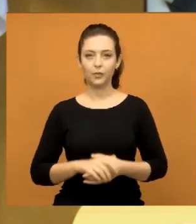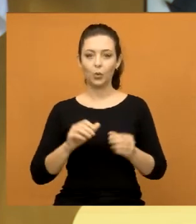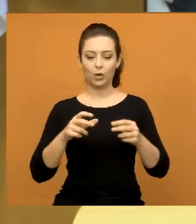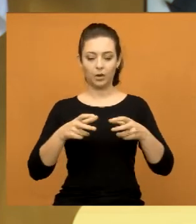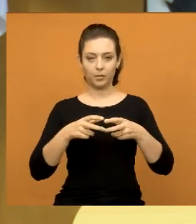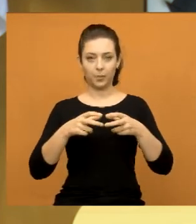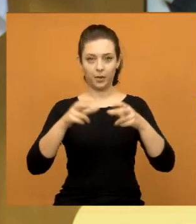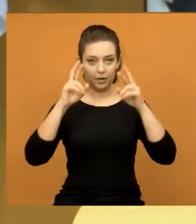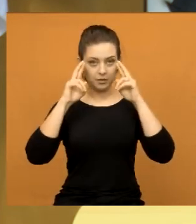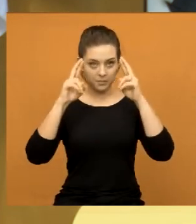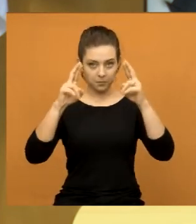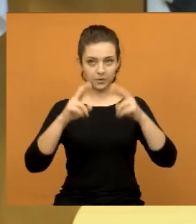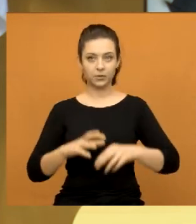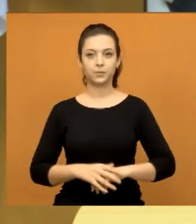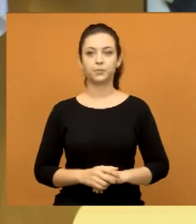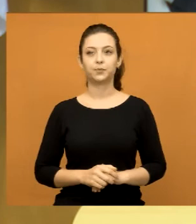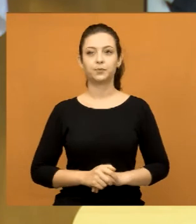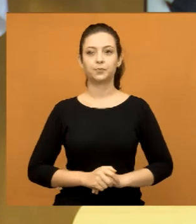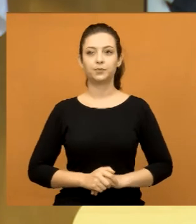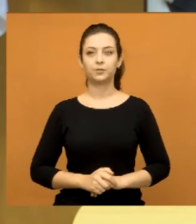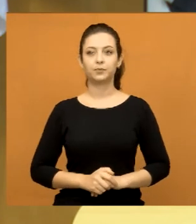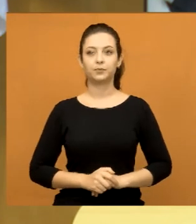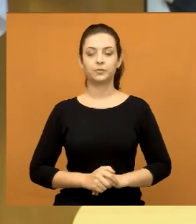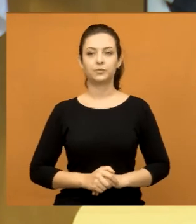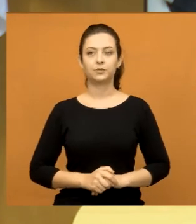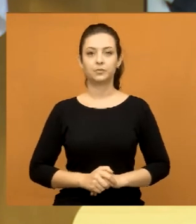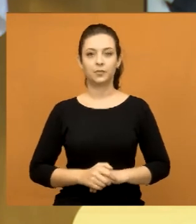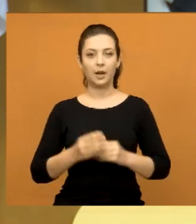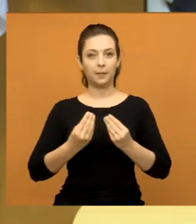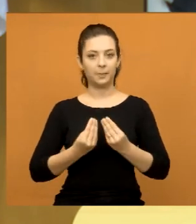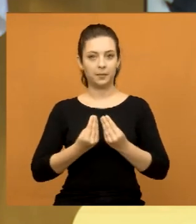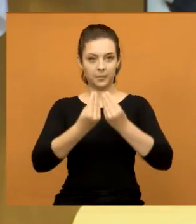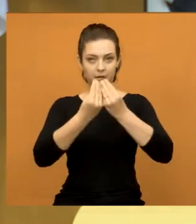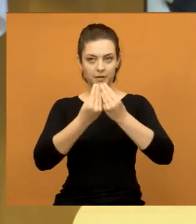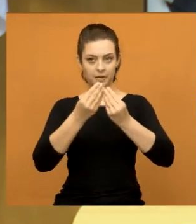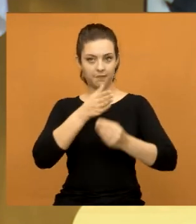Municipal. Quando você vai numa missa,